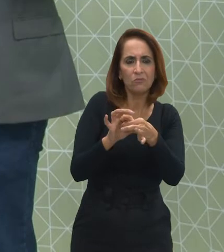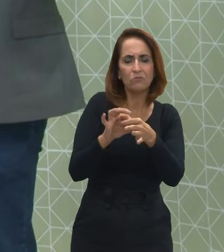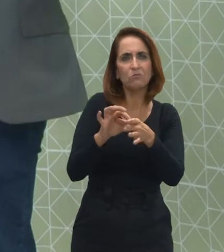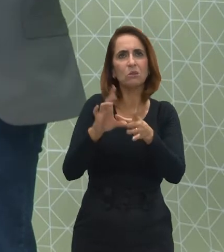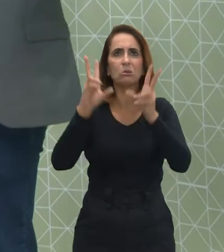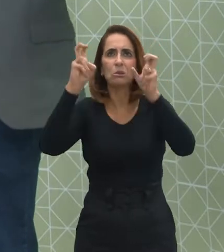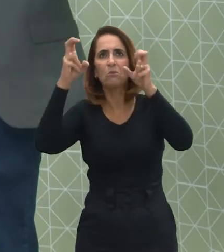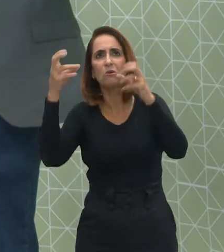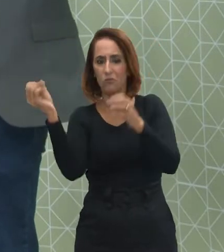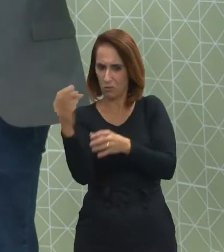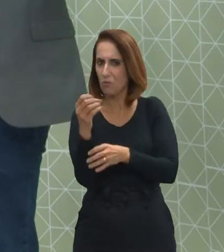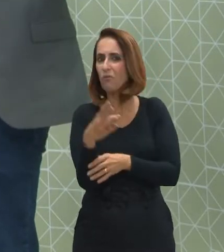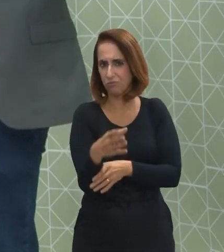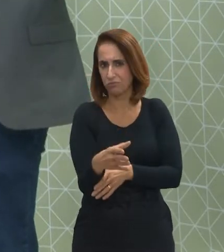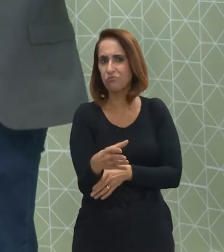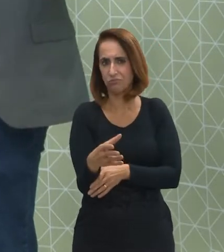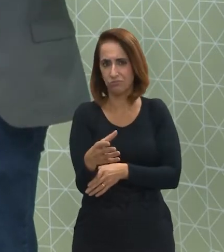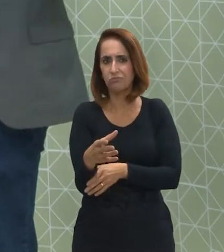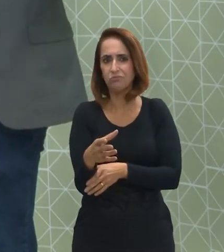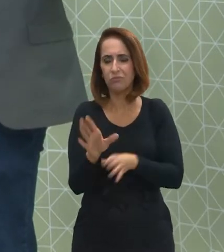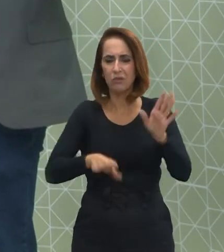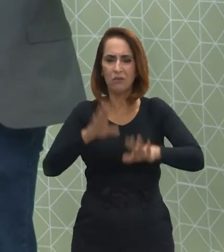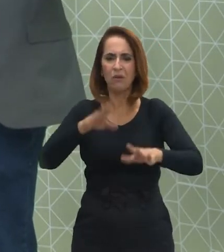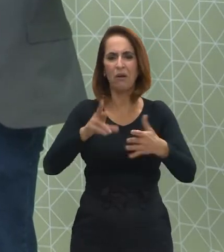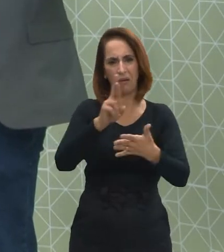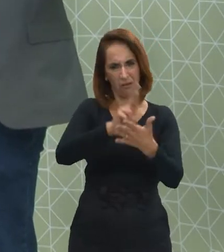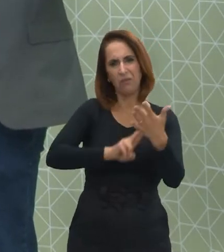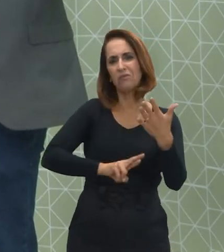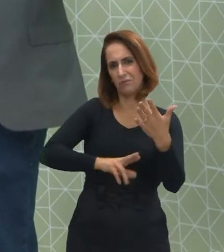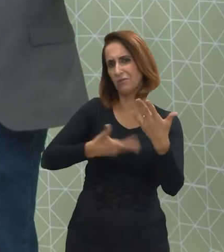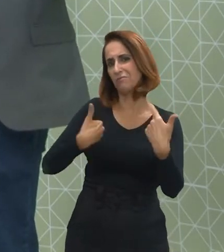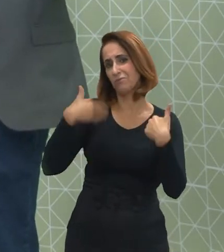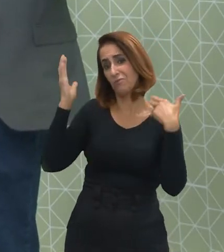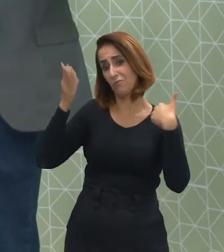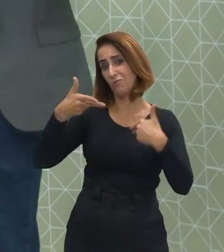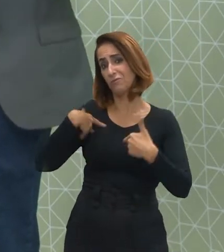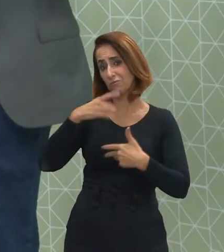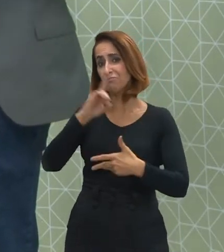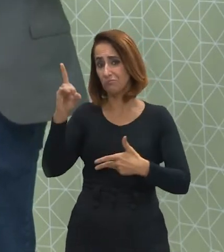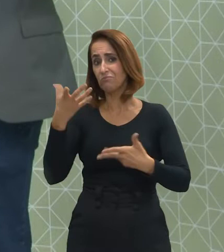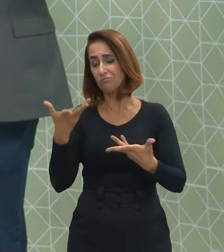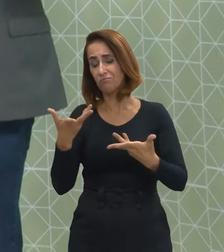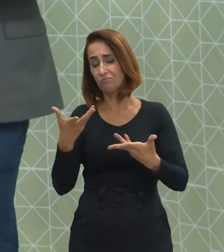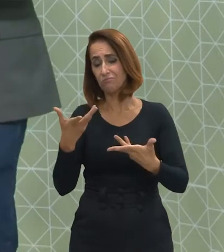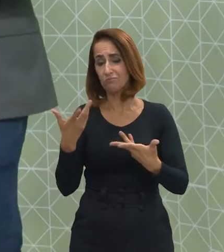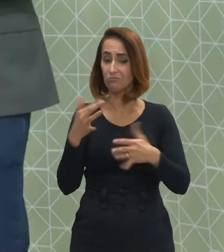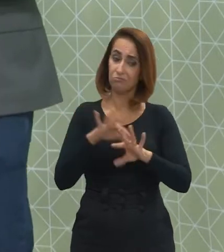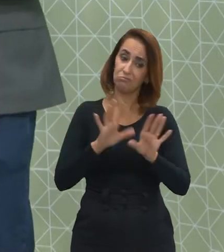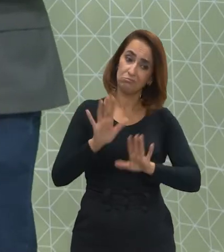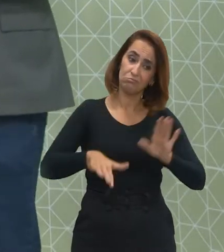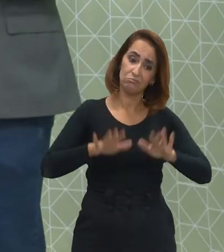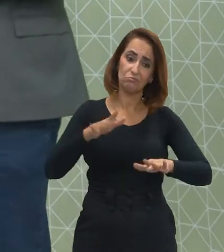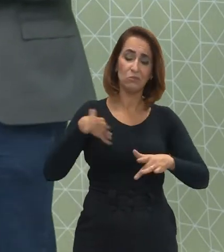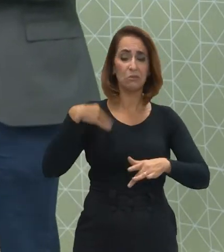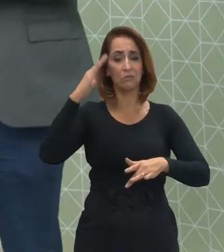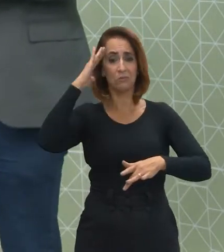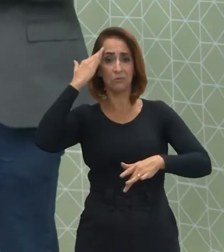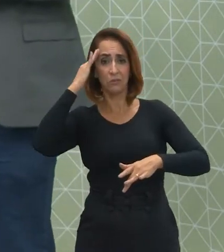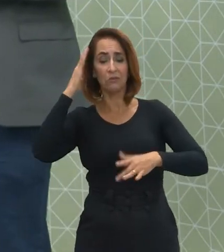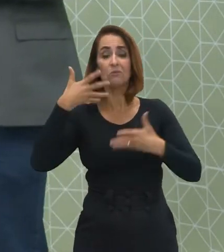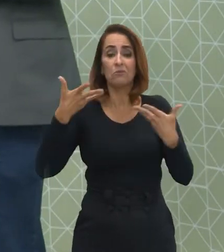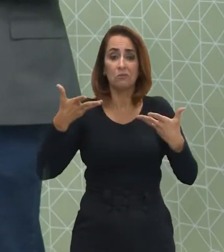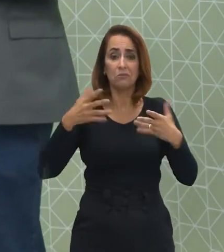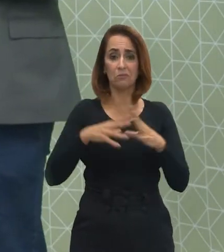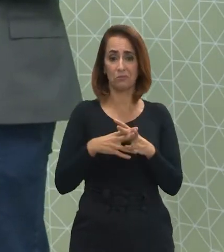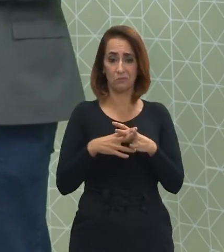contemporâneos que caem em temas de redações. Ora, eu entendo